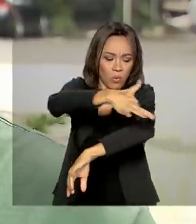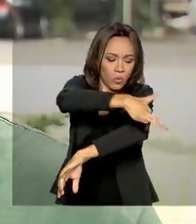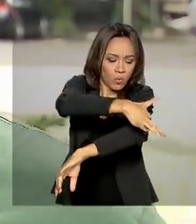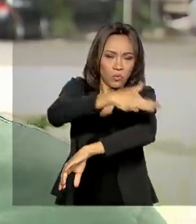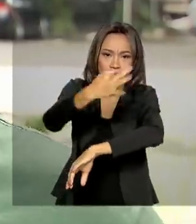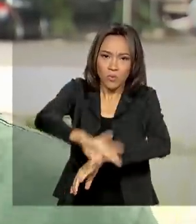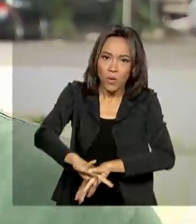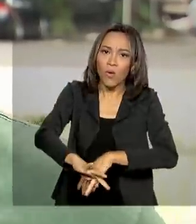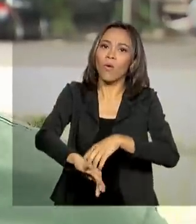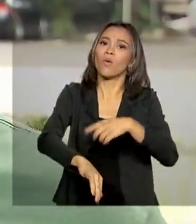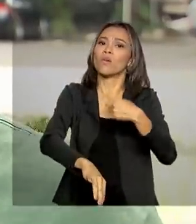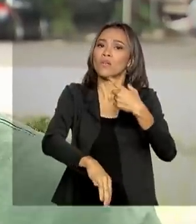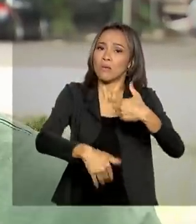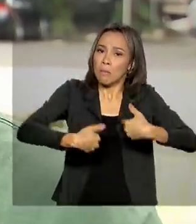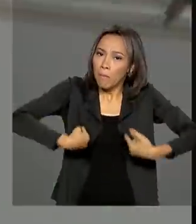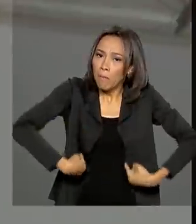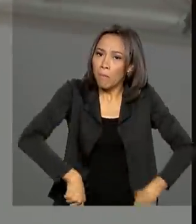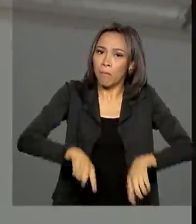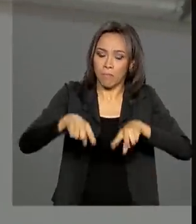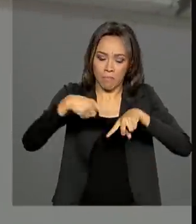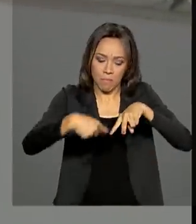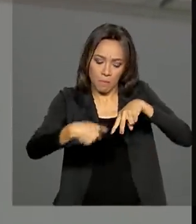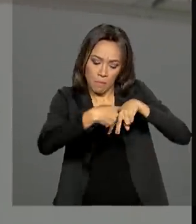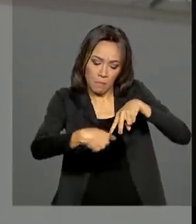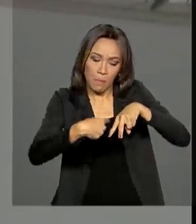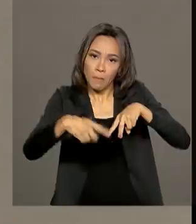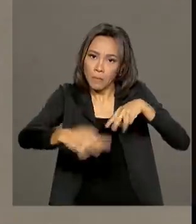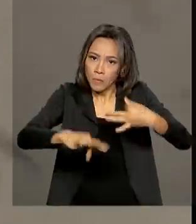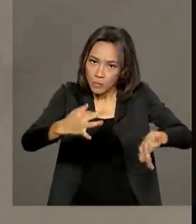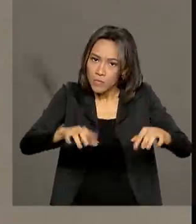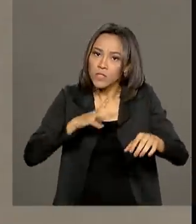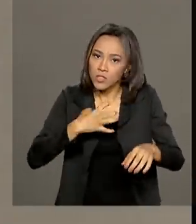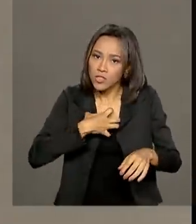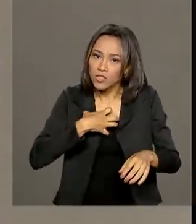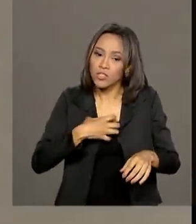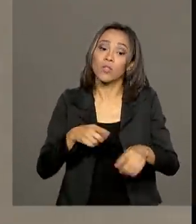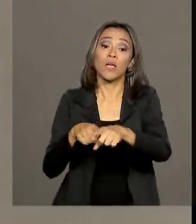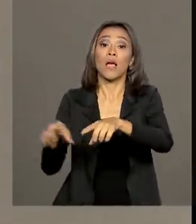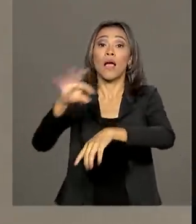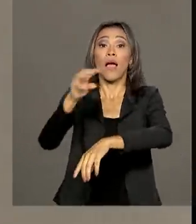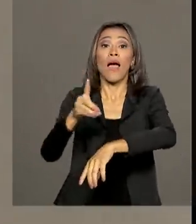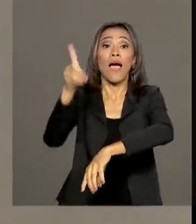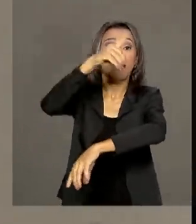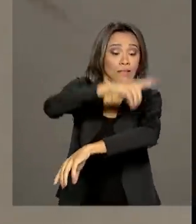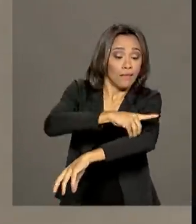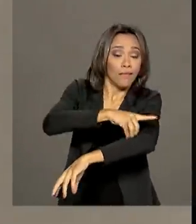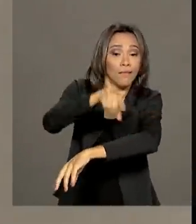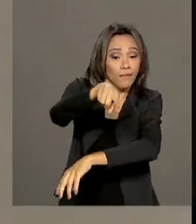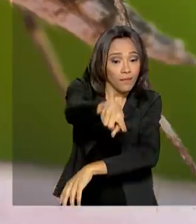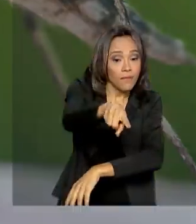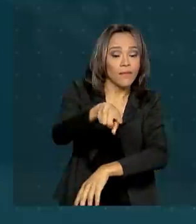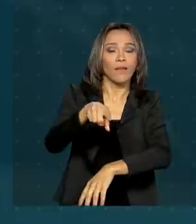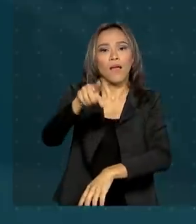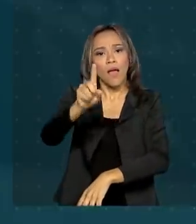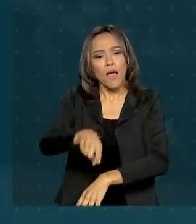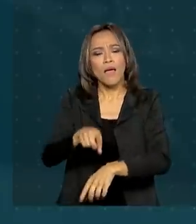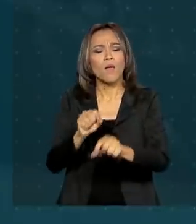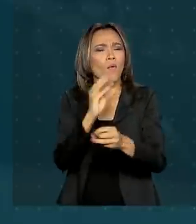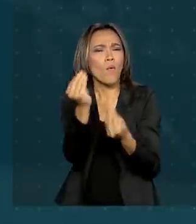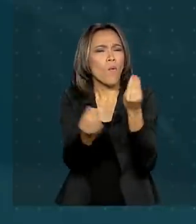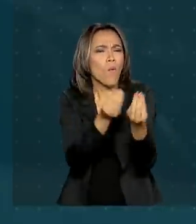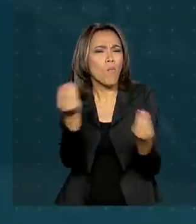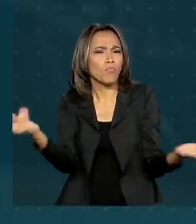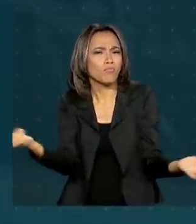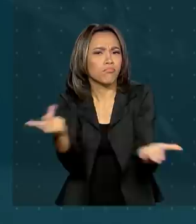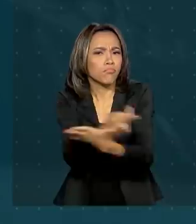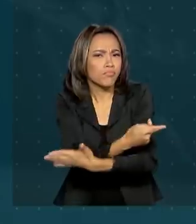na região das pernas. Doença sazonal, a dengue é causada pela picada do Aedes aegypti. A transmissão é